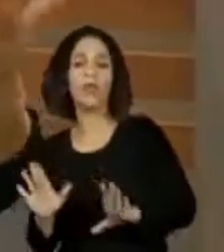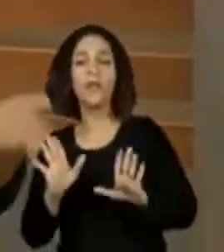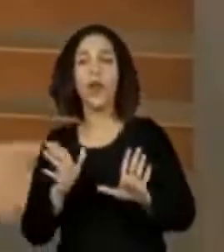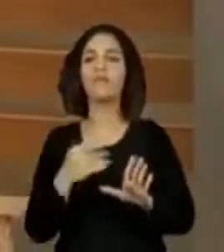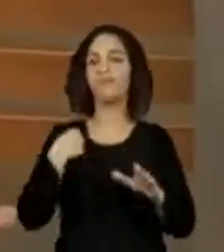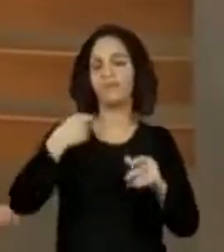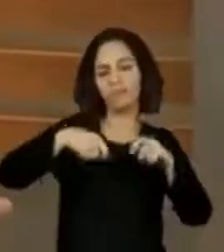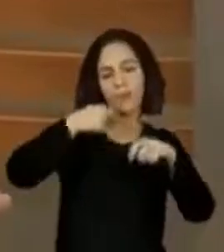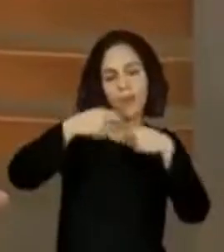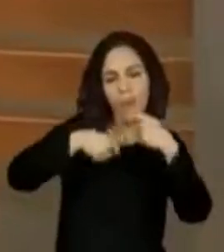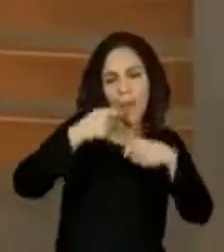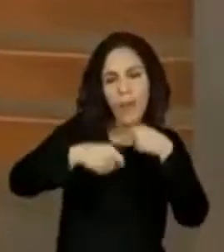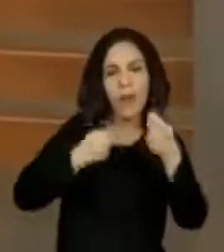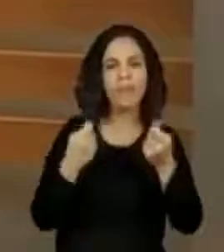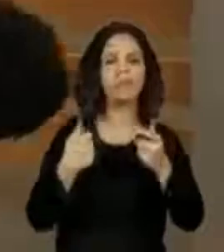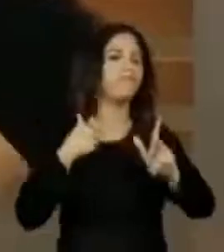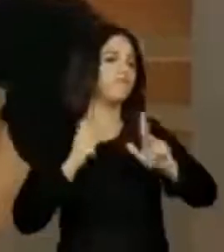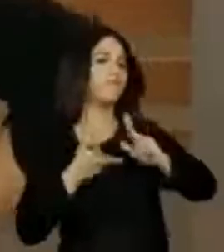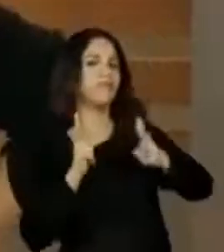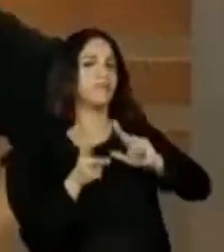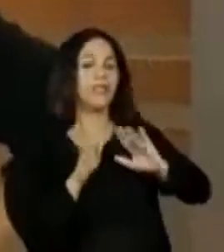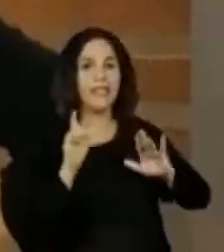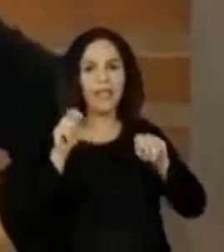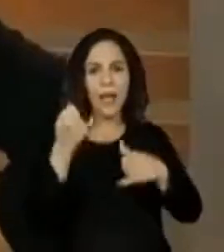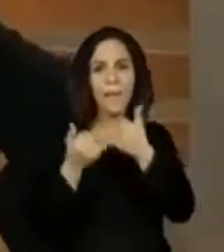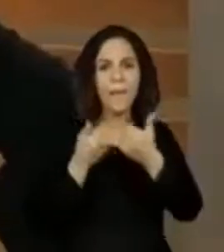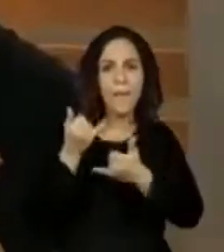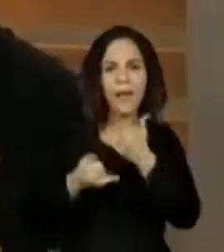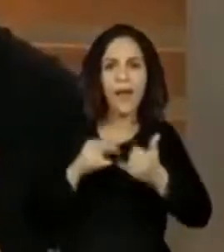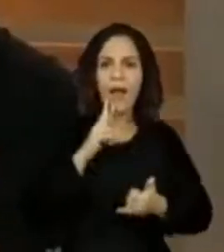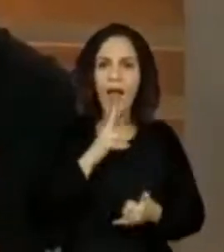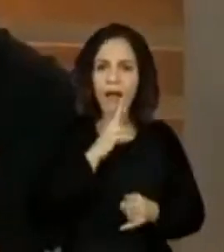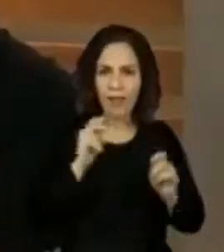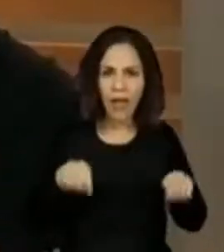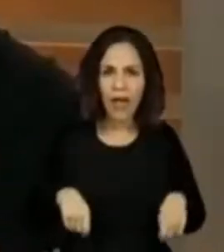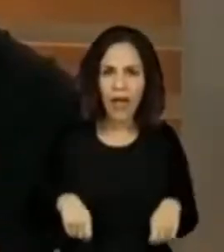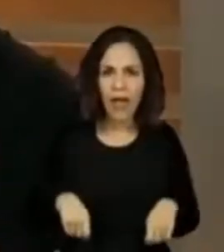você conversa. Dá para brincar no restaurante?